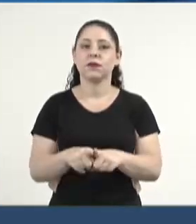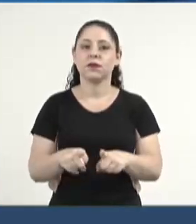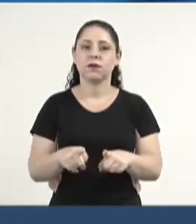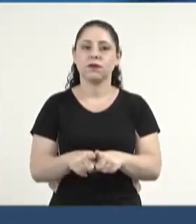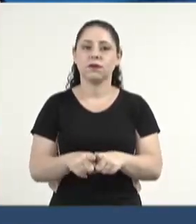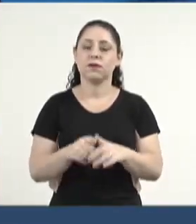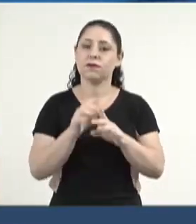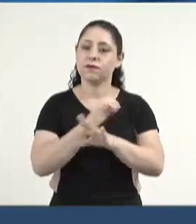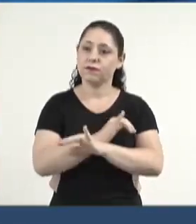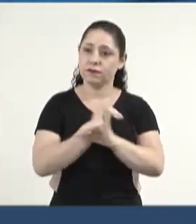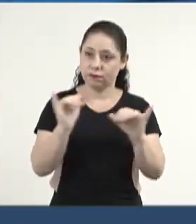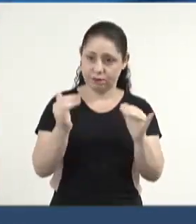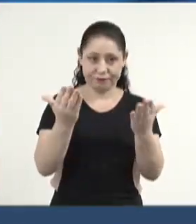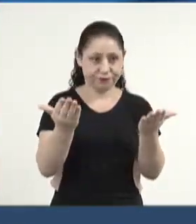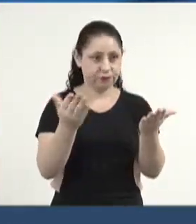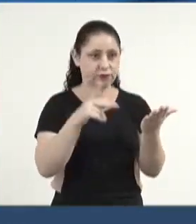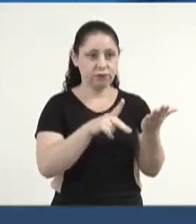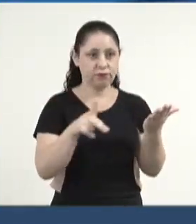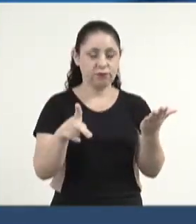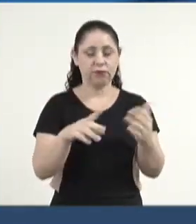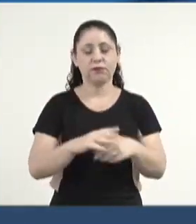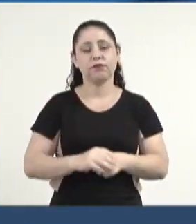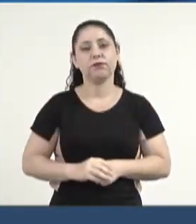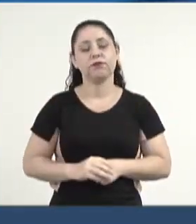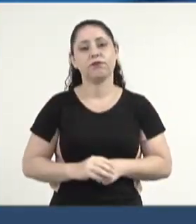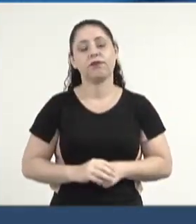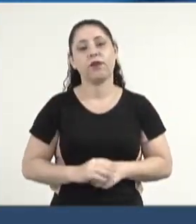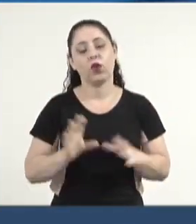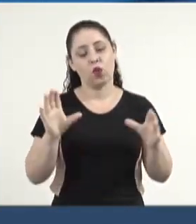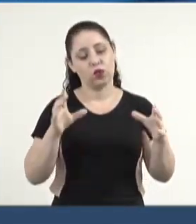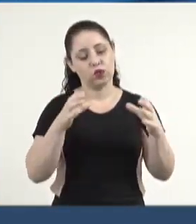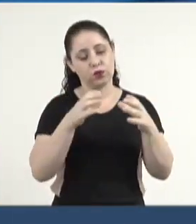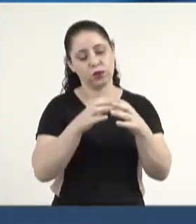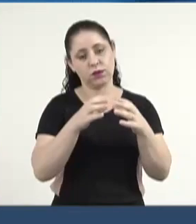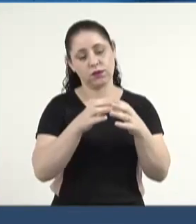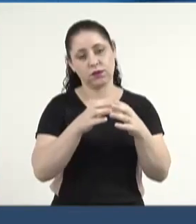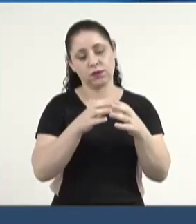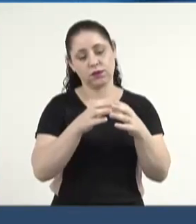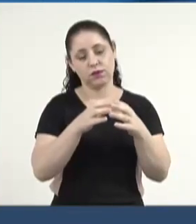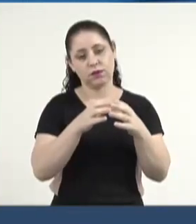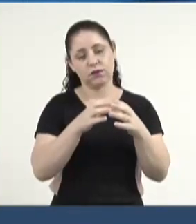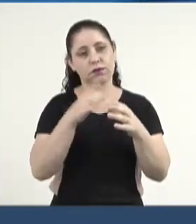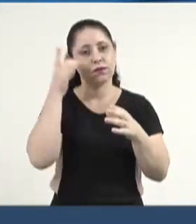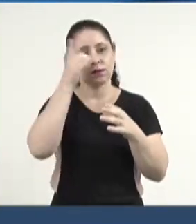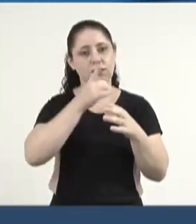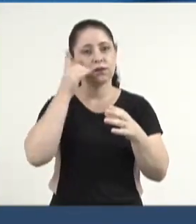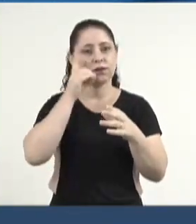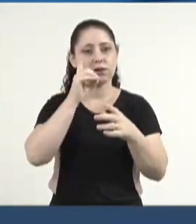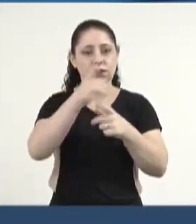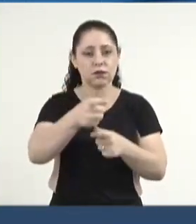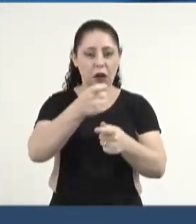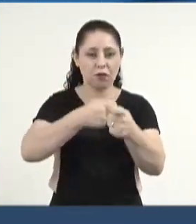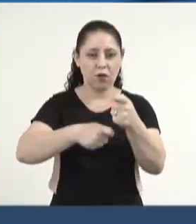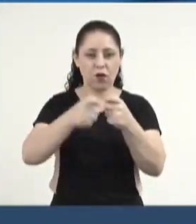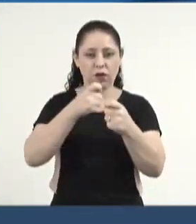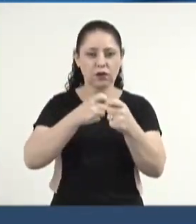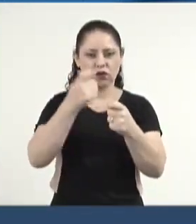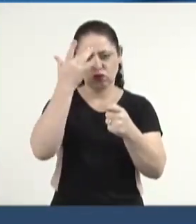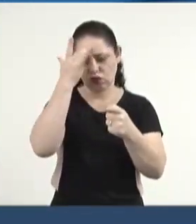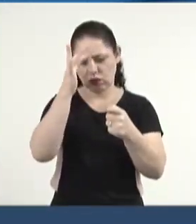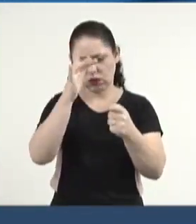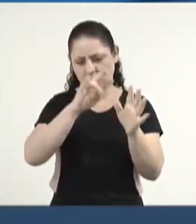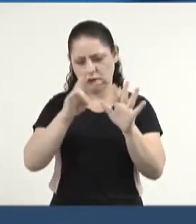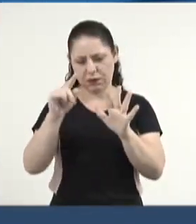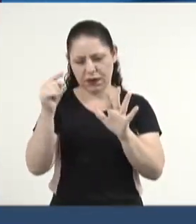comunicar aqui, senhor presidente, que a Frente Parlamentar da Pesca deverá fazer, não sei se é na